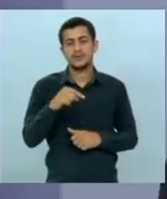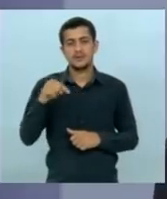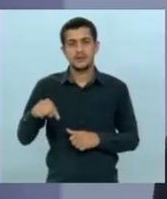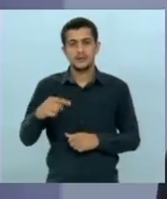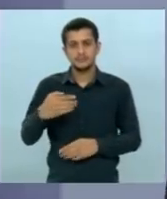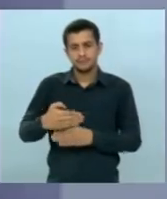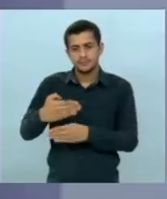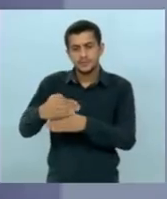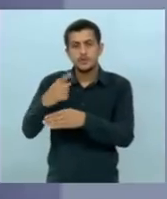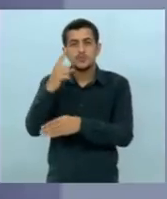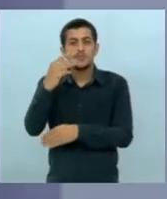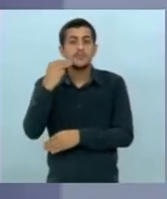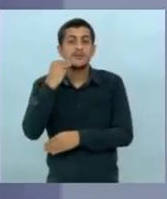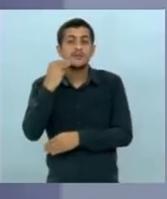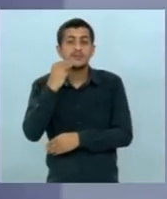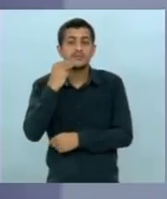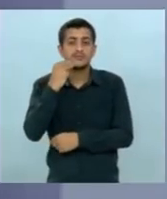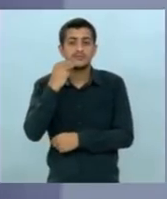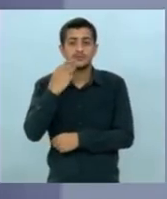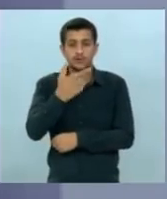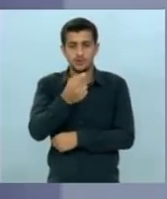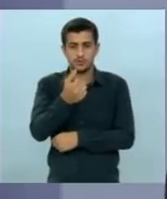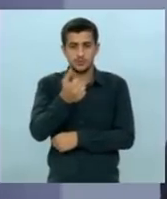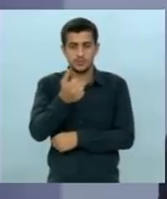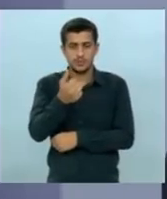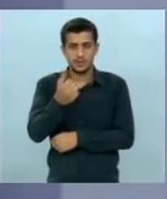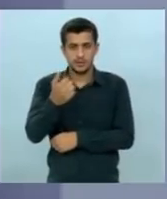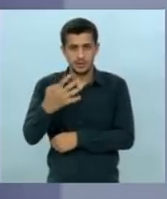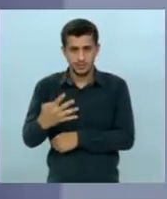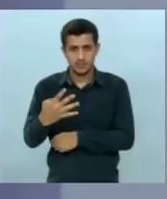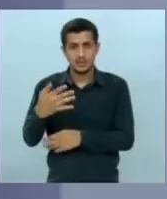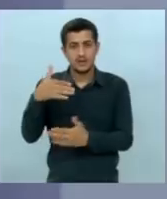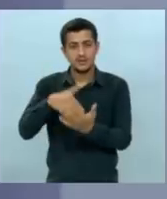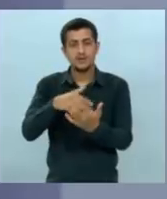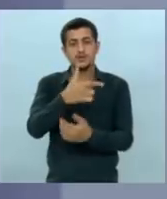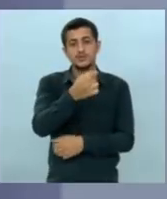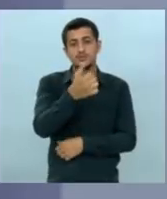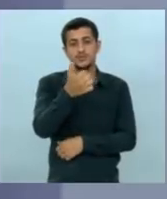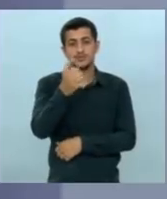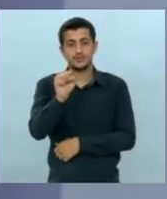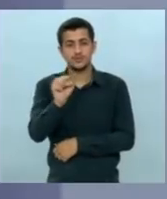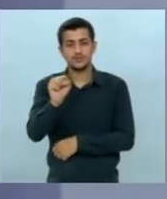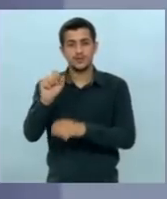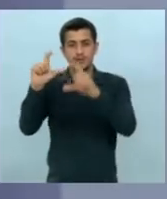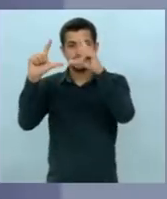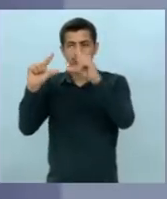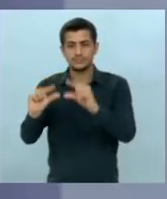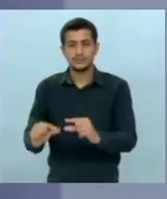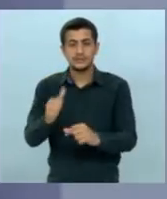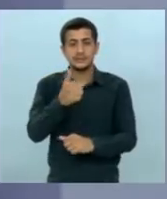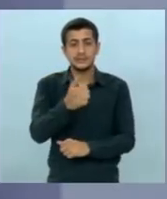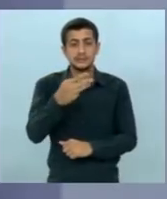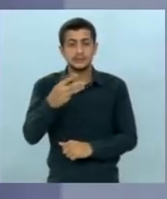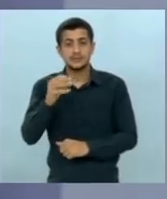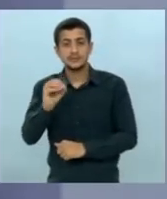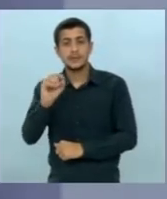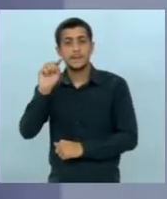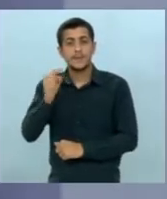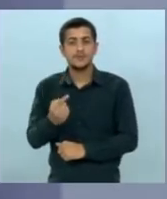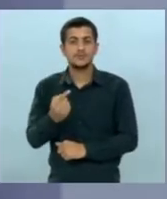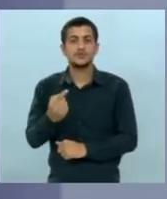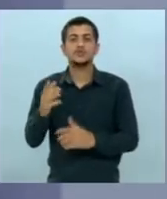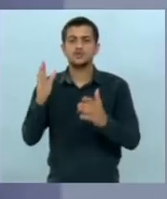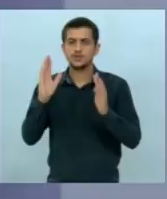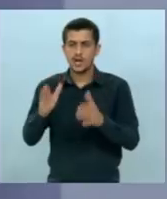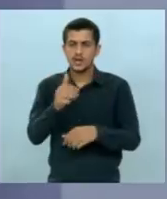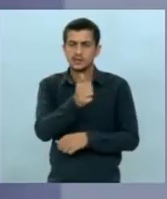600 mil moradias de 2014 a 2018 diminuiu para 130 mil nós já entregamos 15